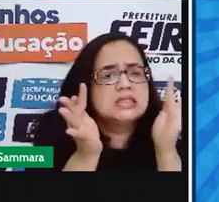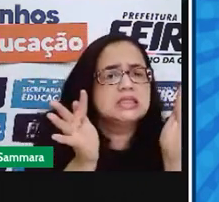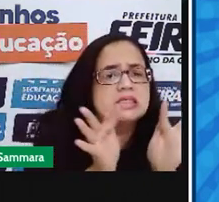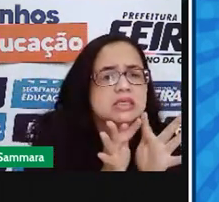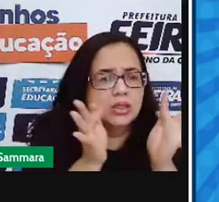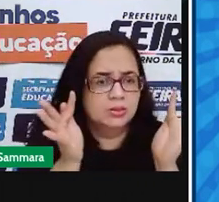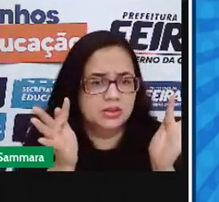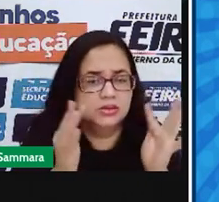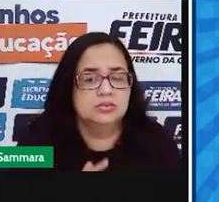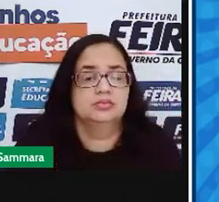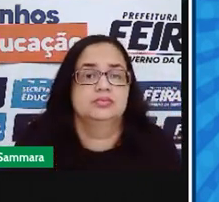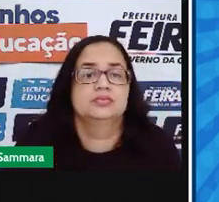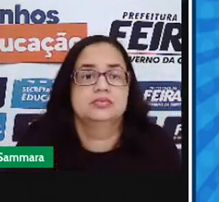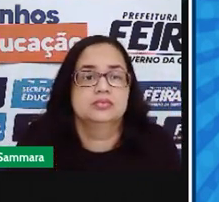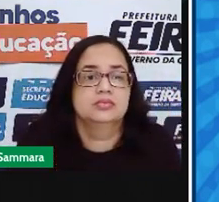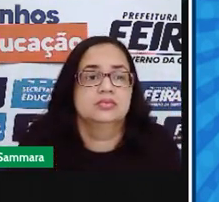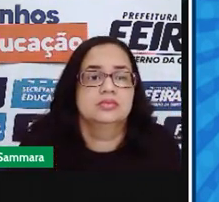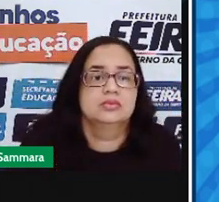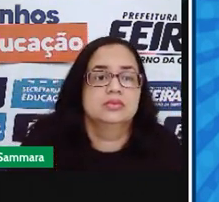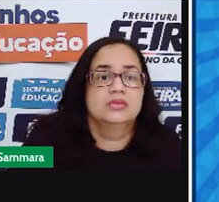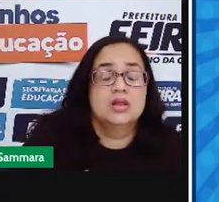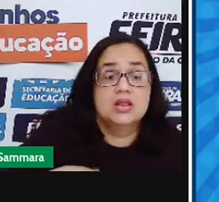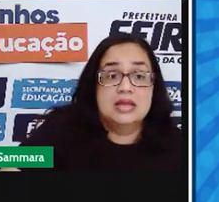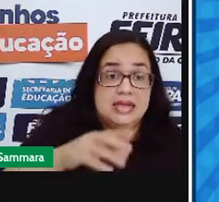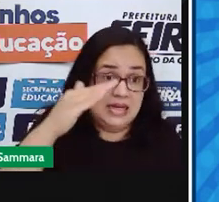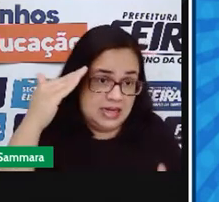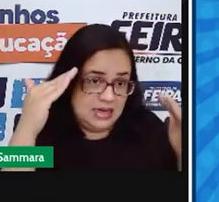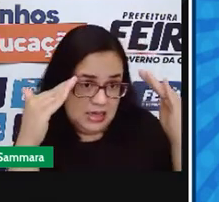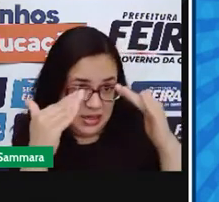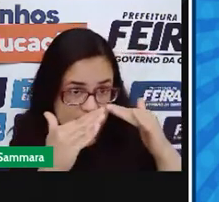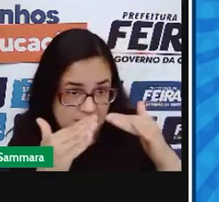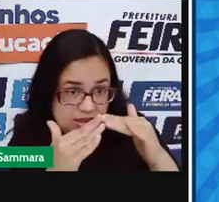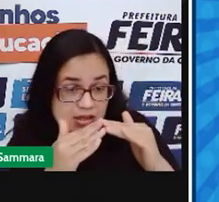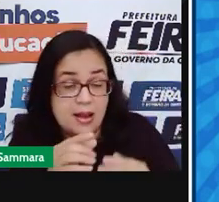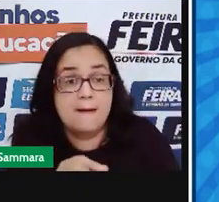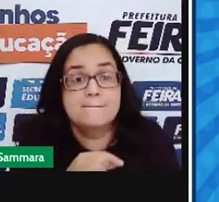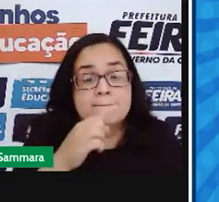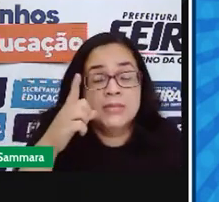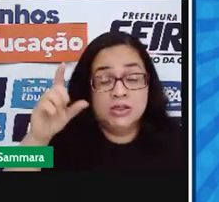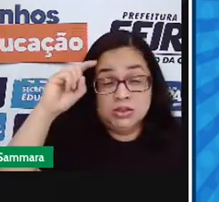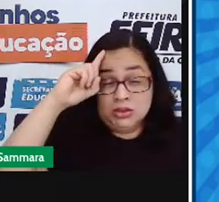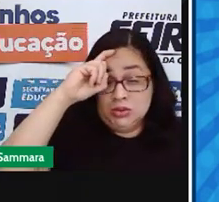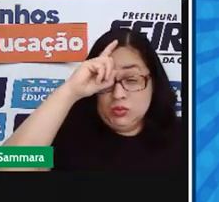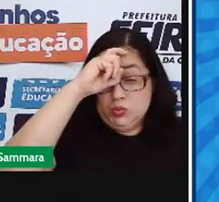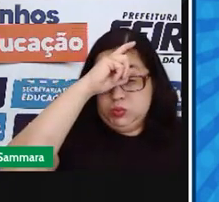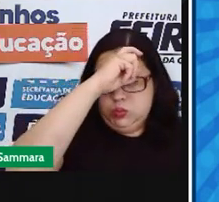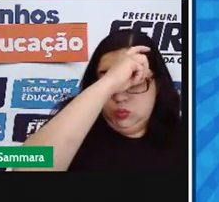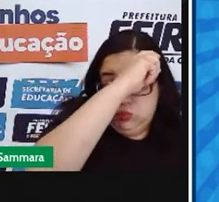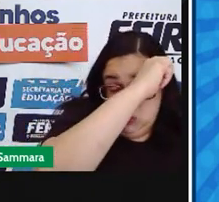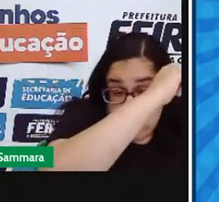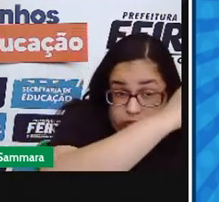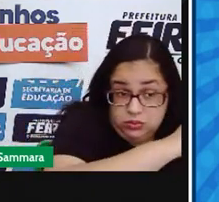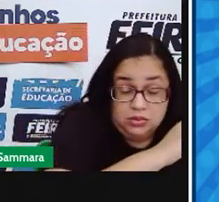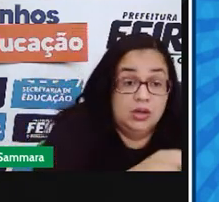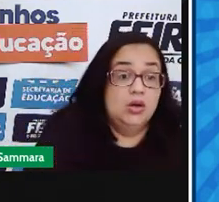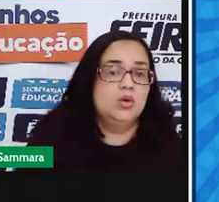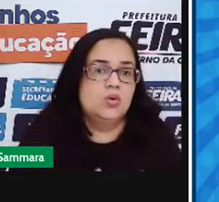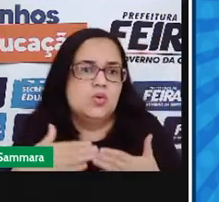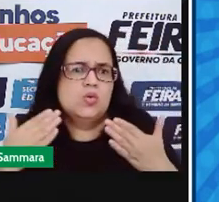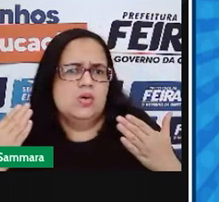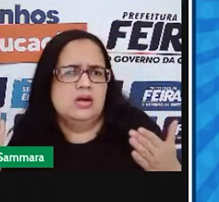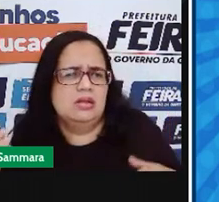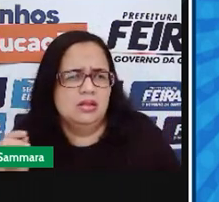Donas de casa passam um maior sufoco quando